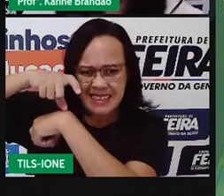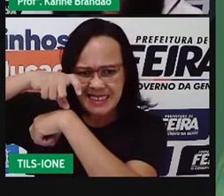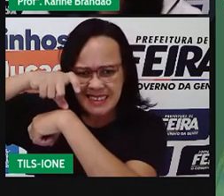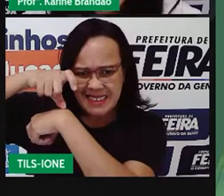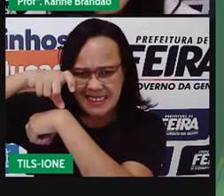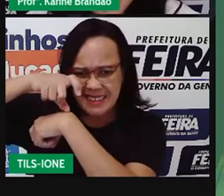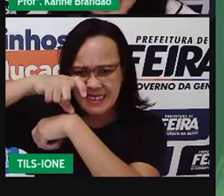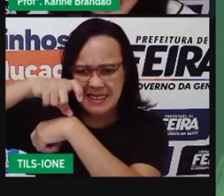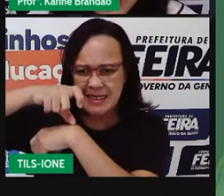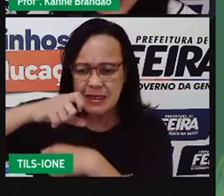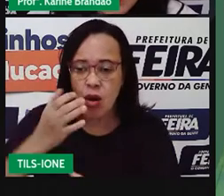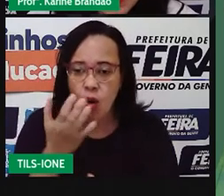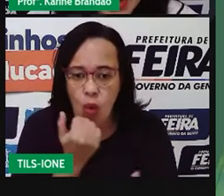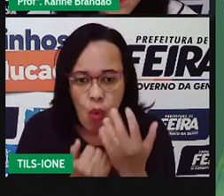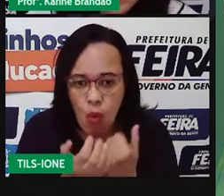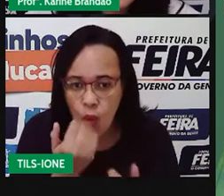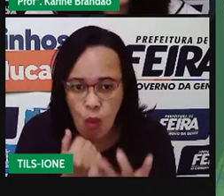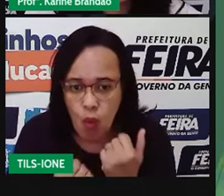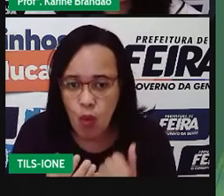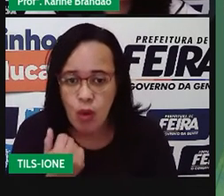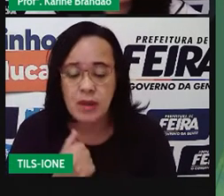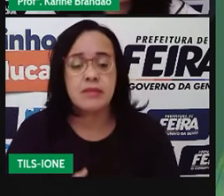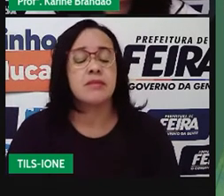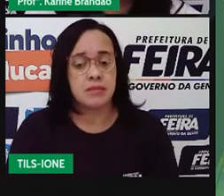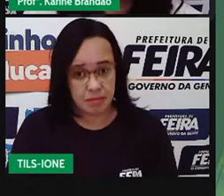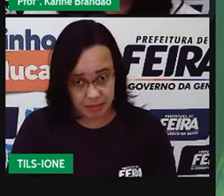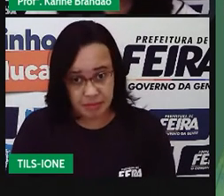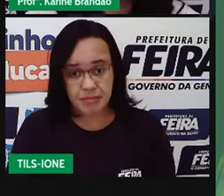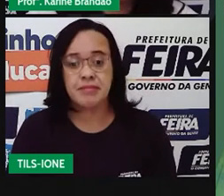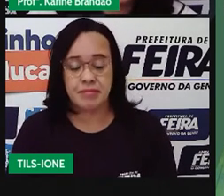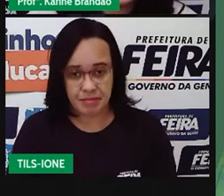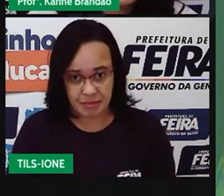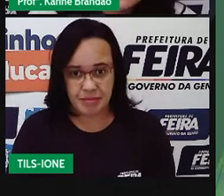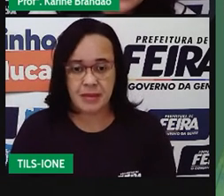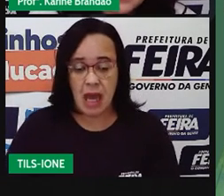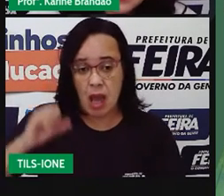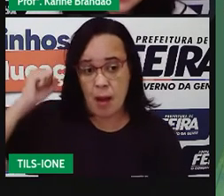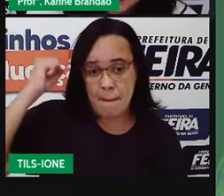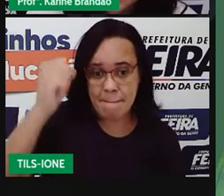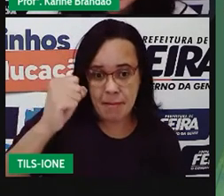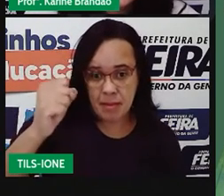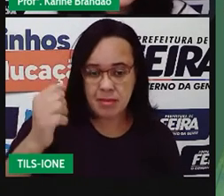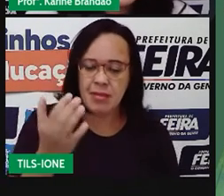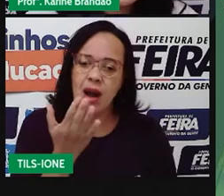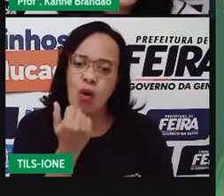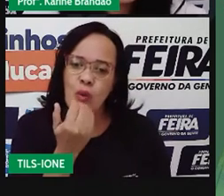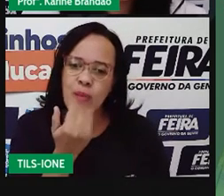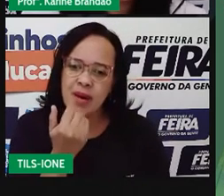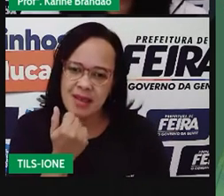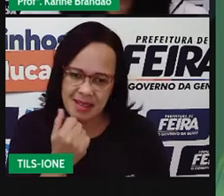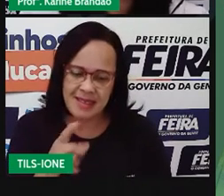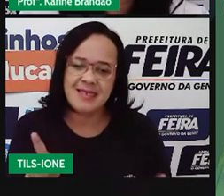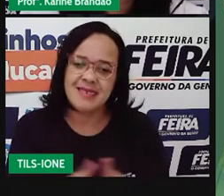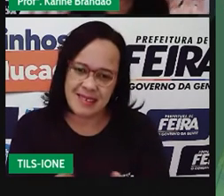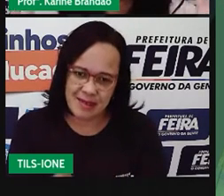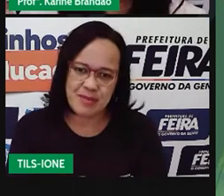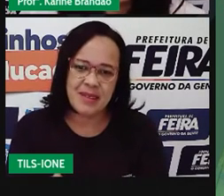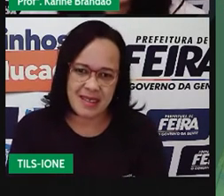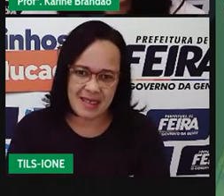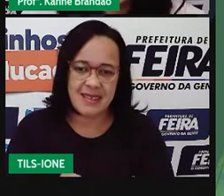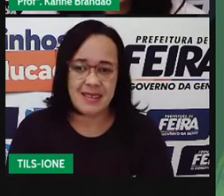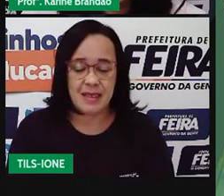indivíduo e a alimentação envolvida é um tipo de predação. Isso pra espécies